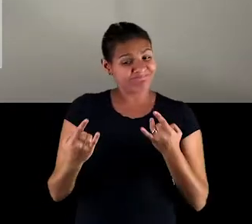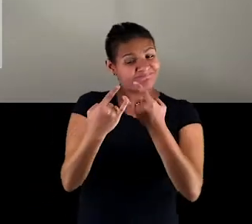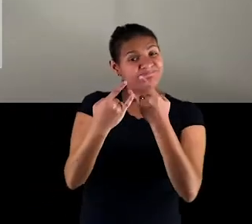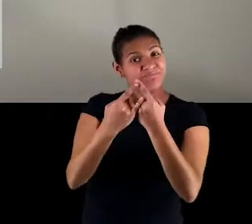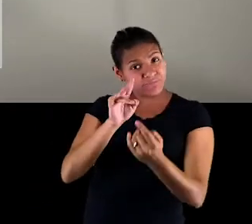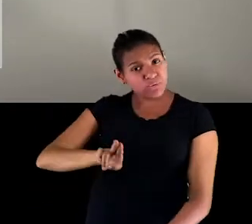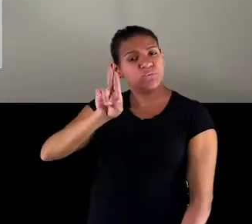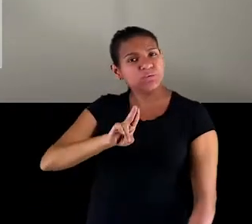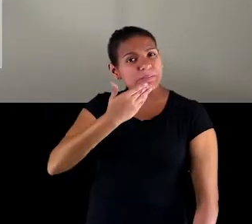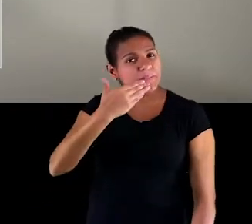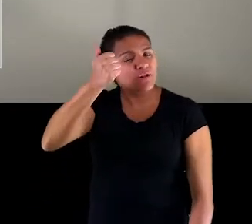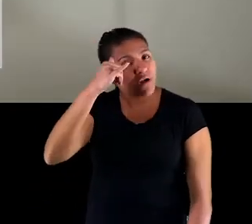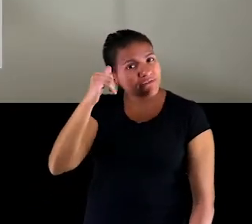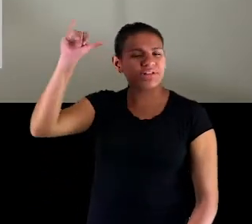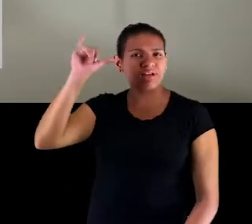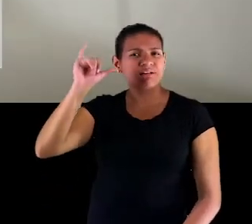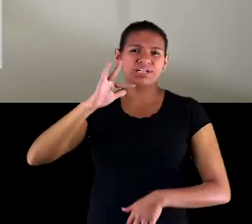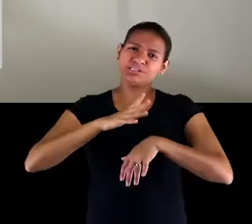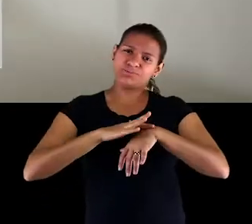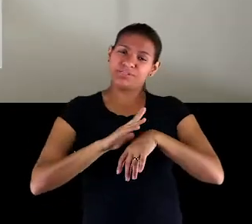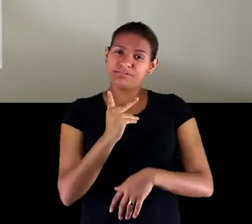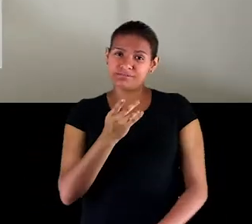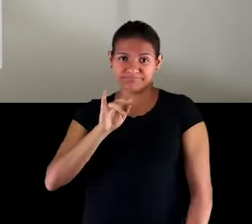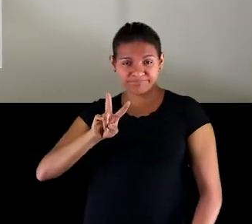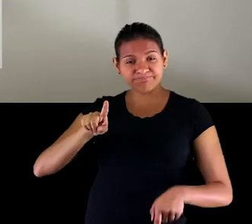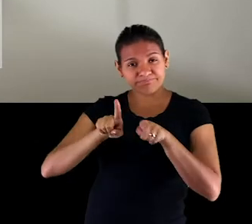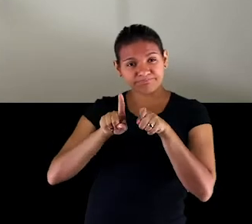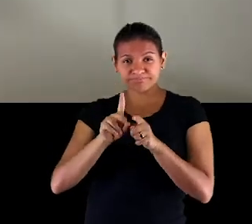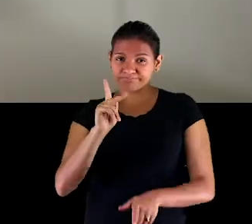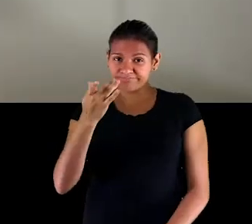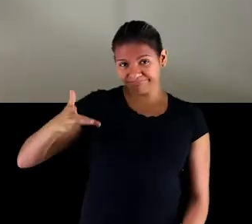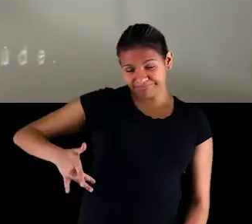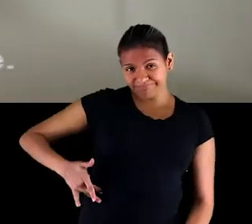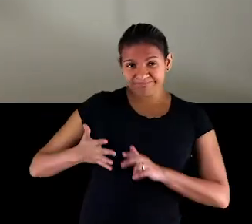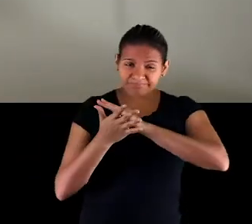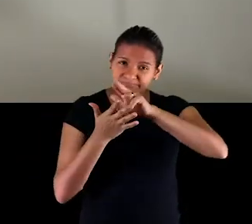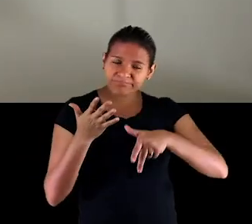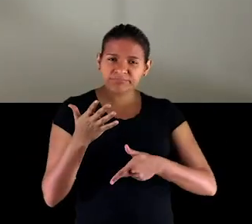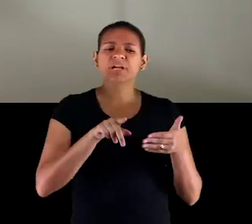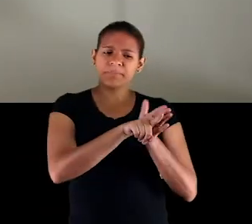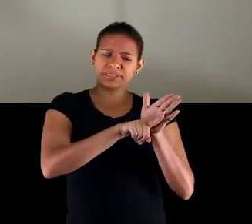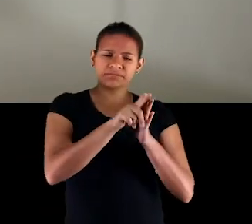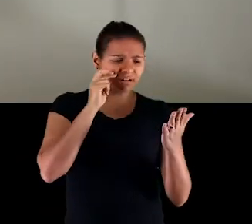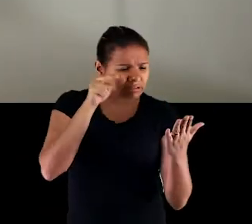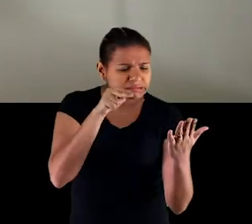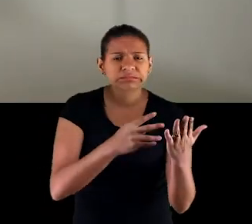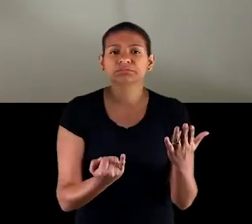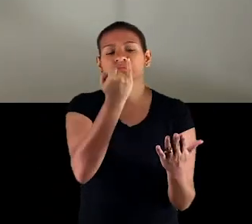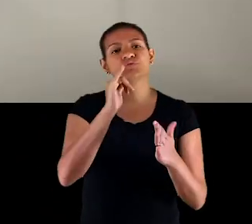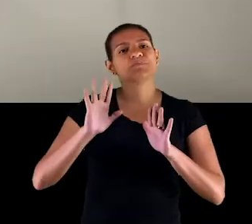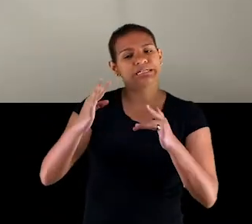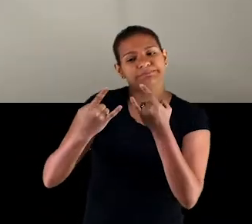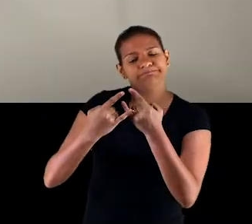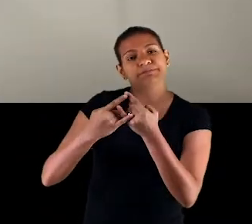esse risco. Use camisinha e se proteja dessas ISTs e de outras, como HIV e hepatites. Mais importante do que pesquisar é botar em prática, é